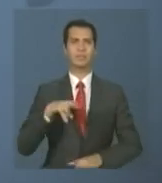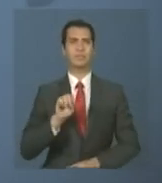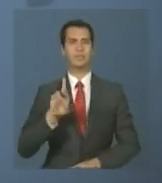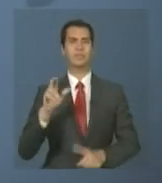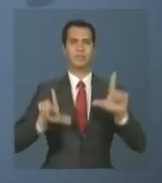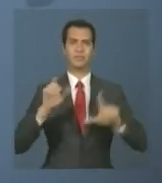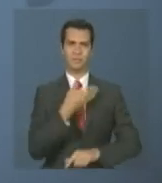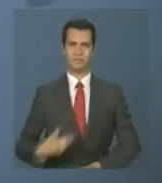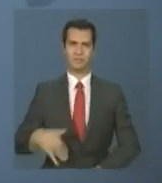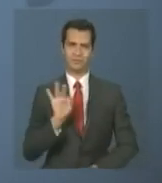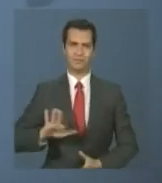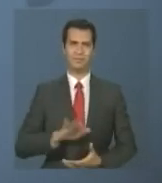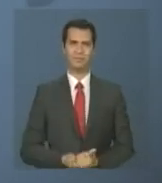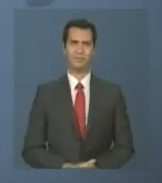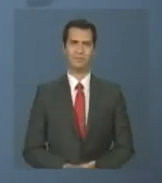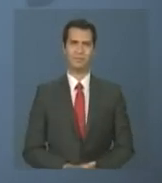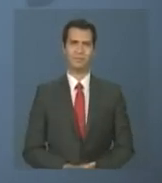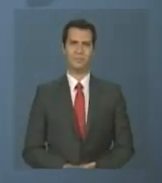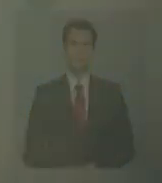e a TV do Governo Federal.